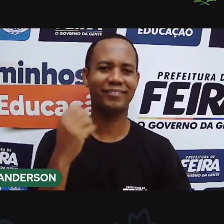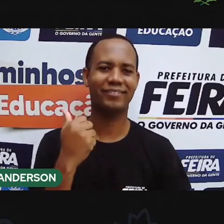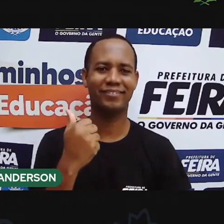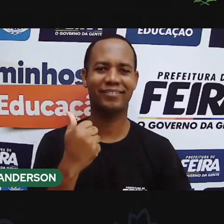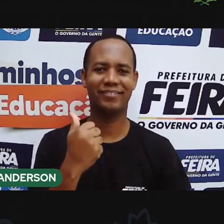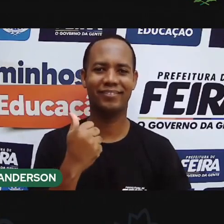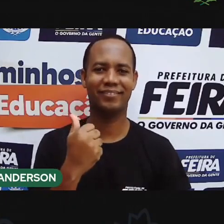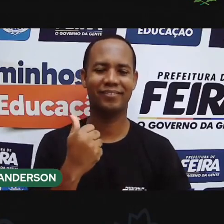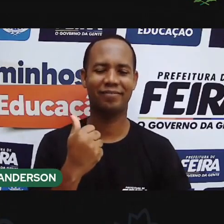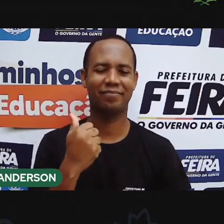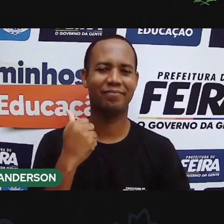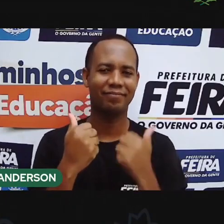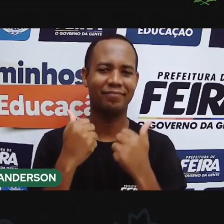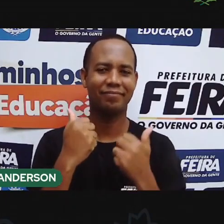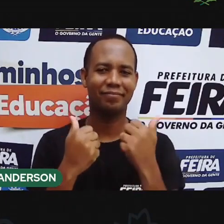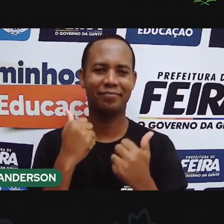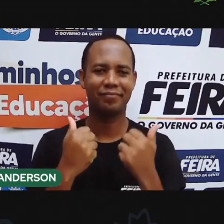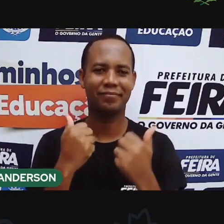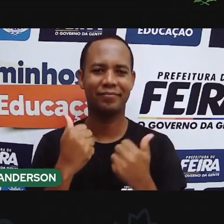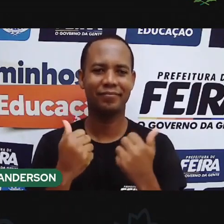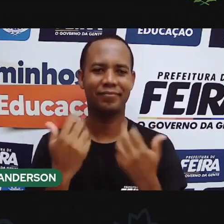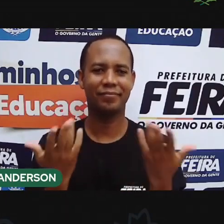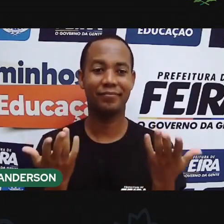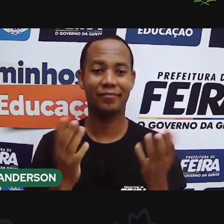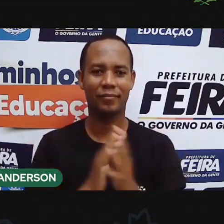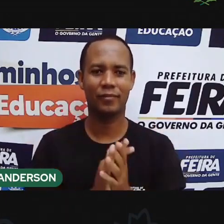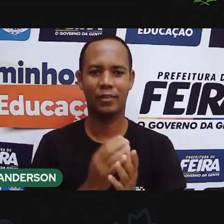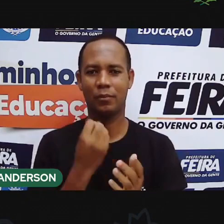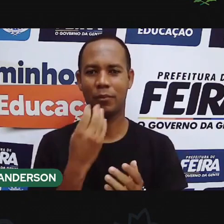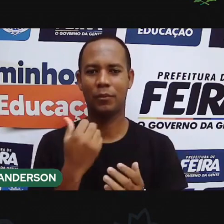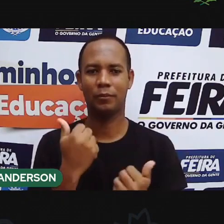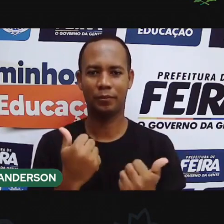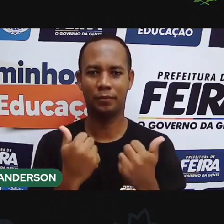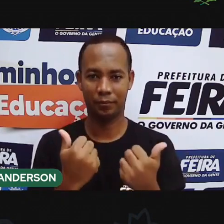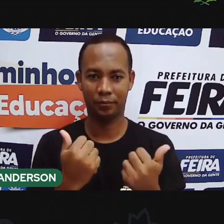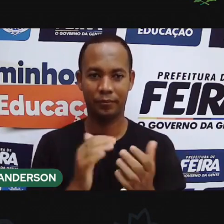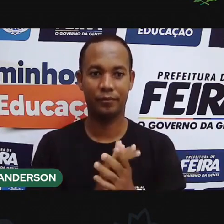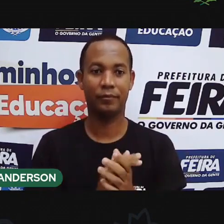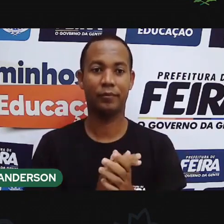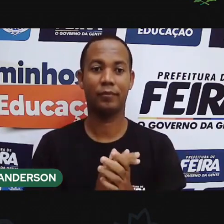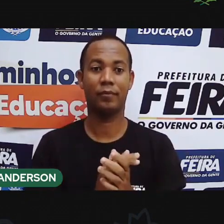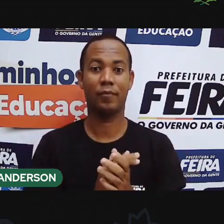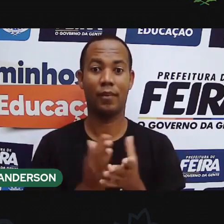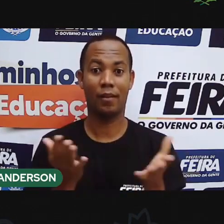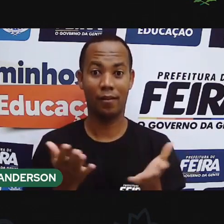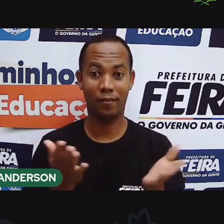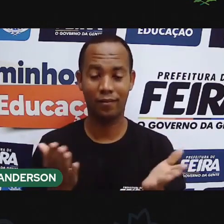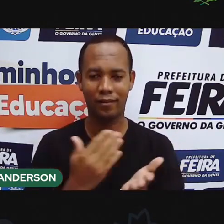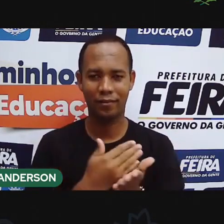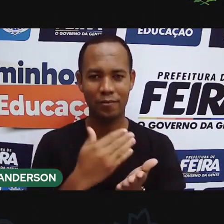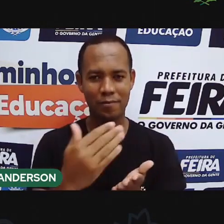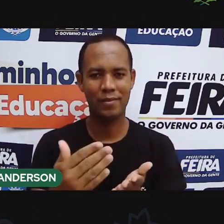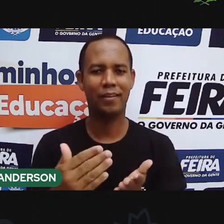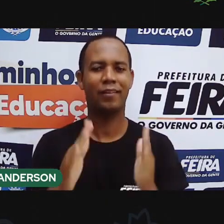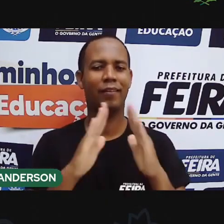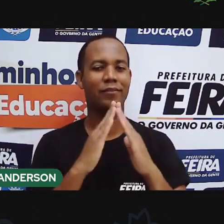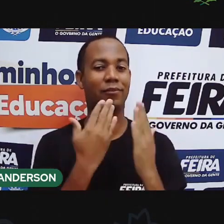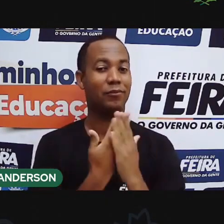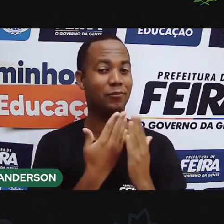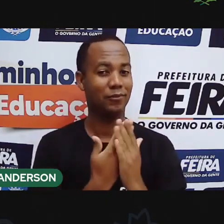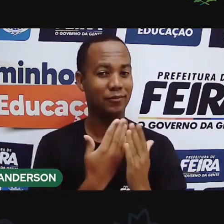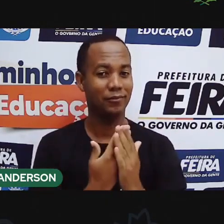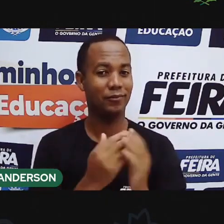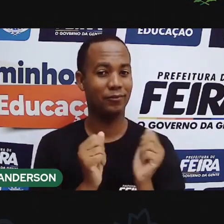Oi, tudo bem? E aí, gente, como é que vocês estão? Mais uma aula com a Vã Maria e com a